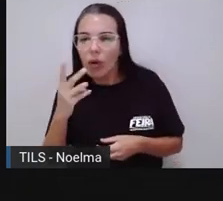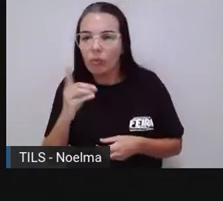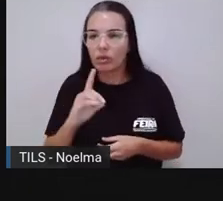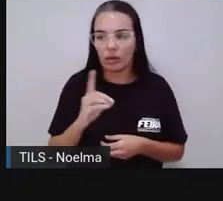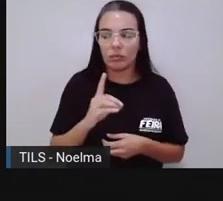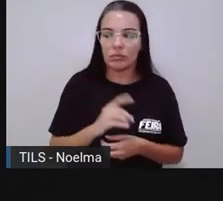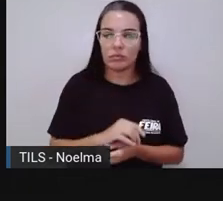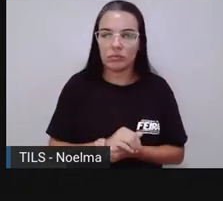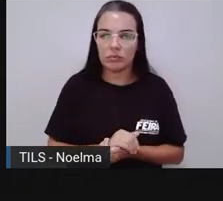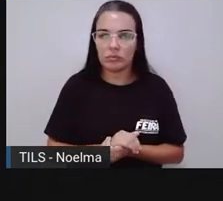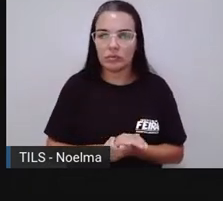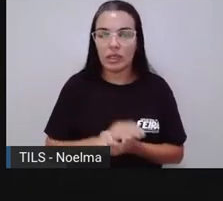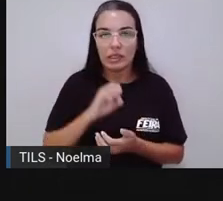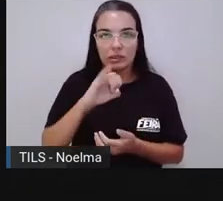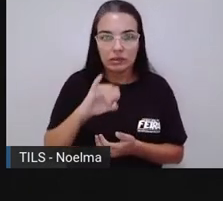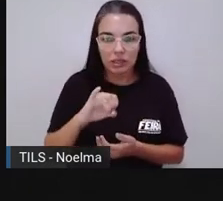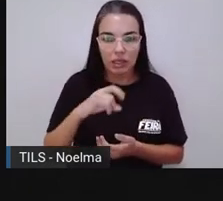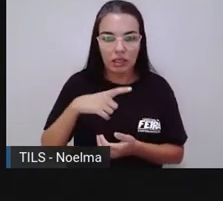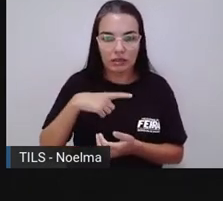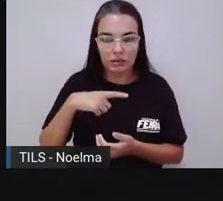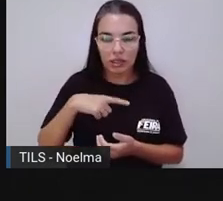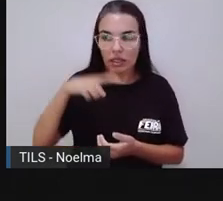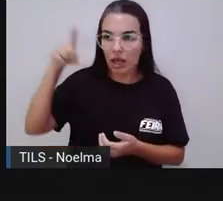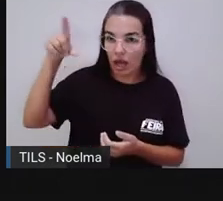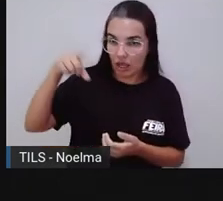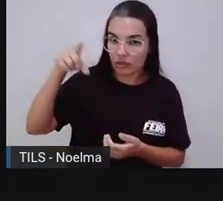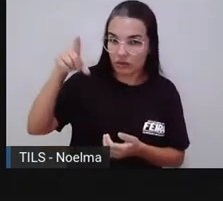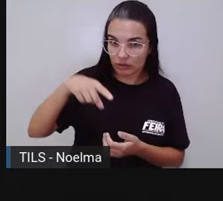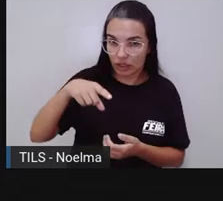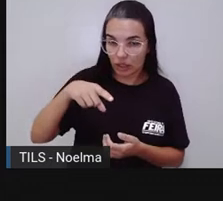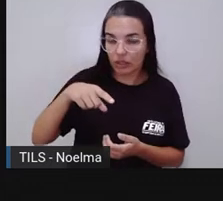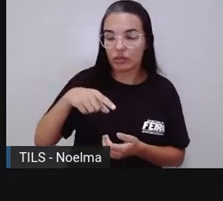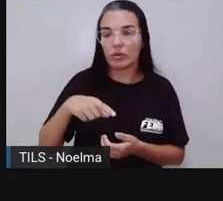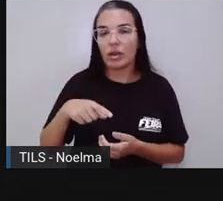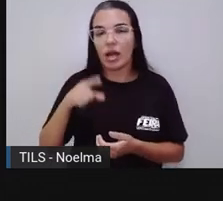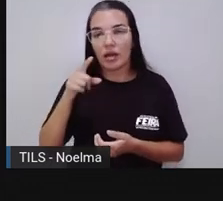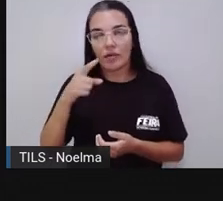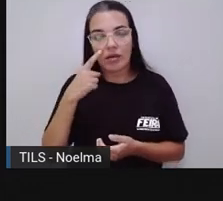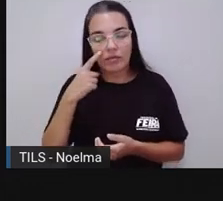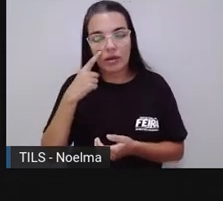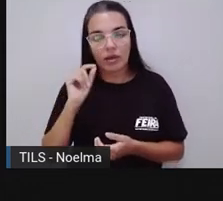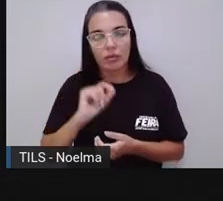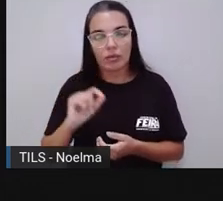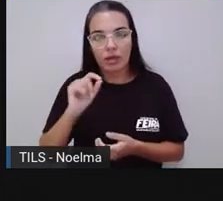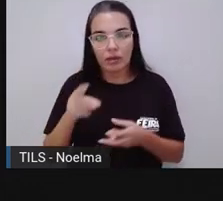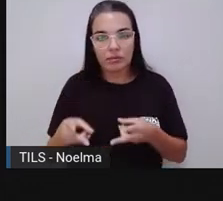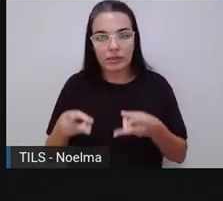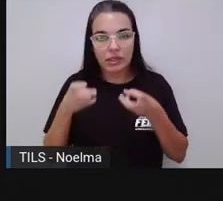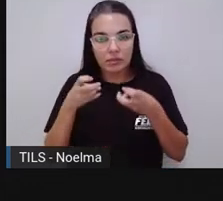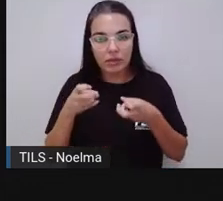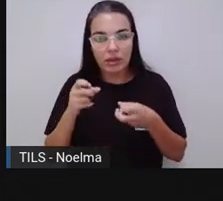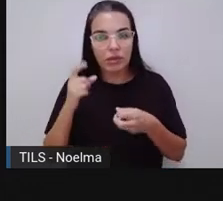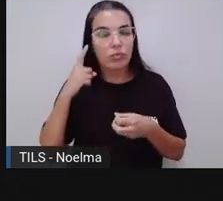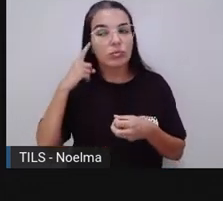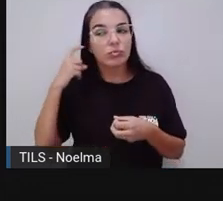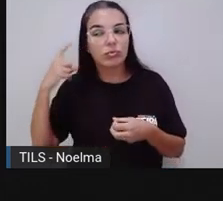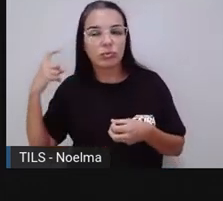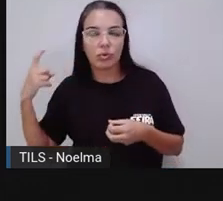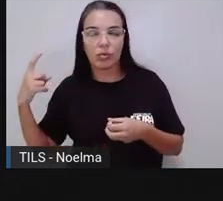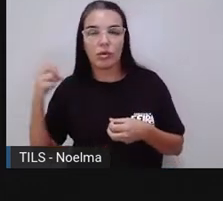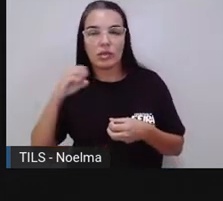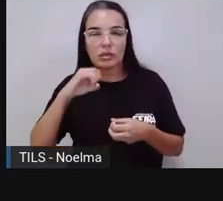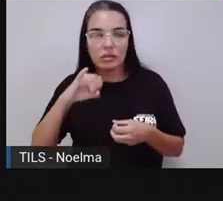ou não. Se foi determinado que precisa do acento, a gente deve perceber aí o som,